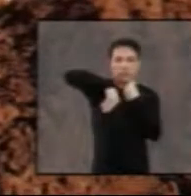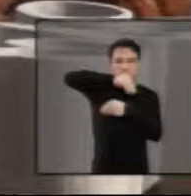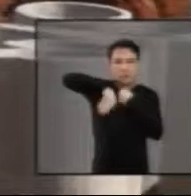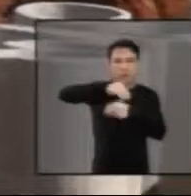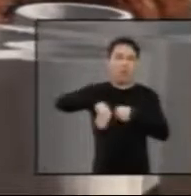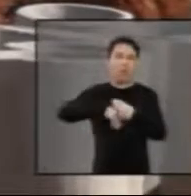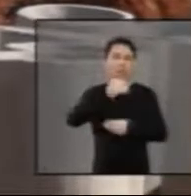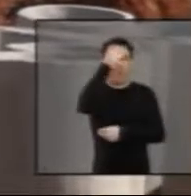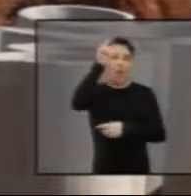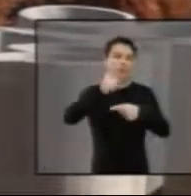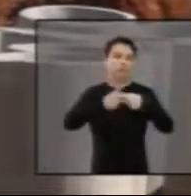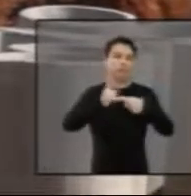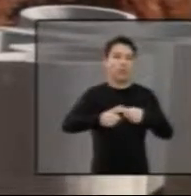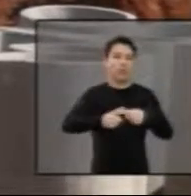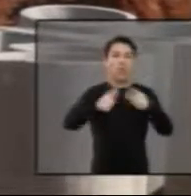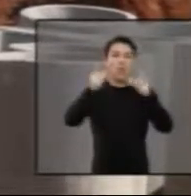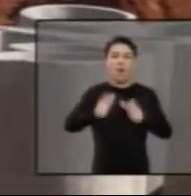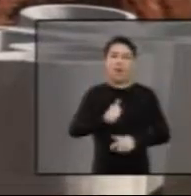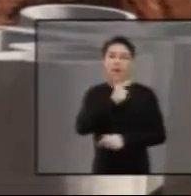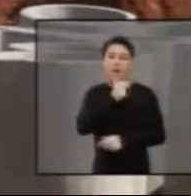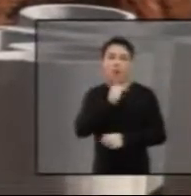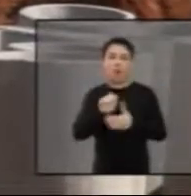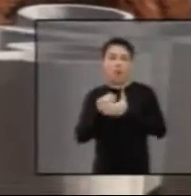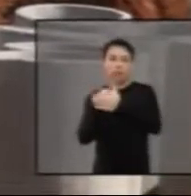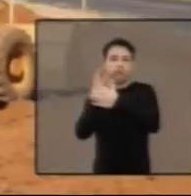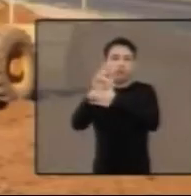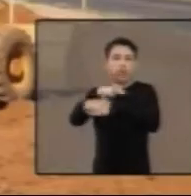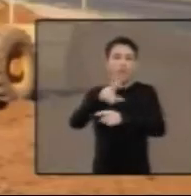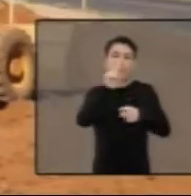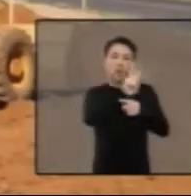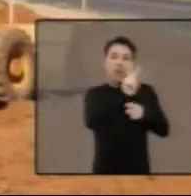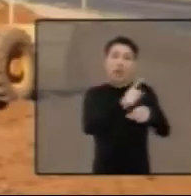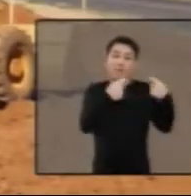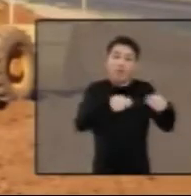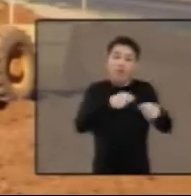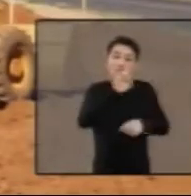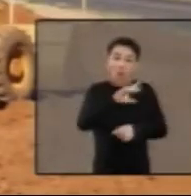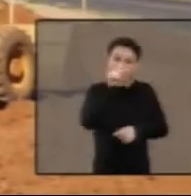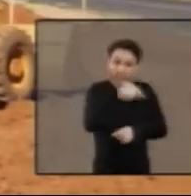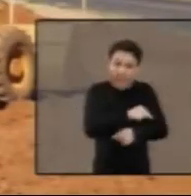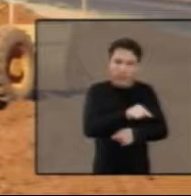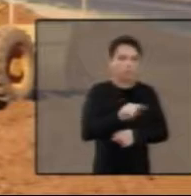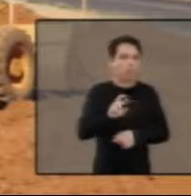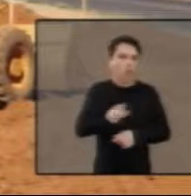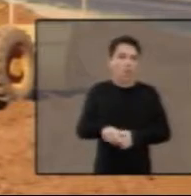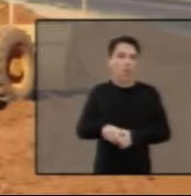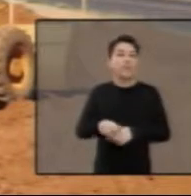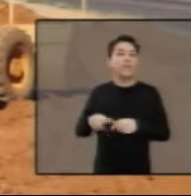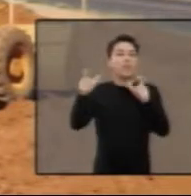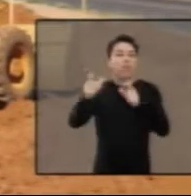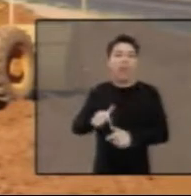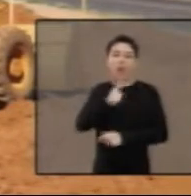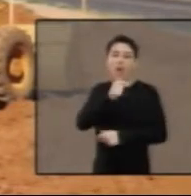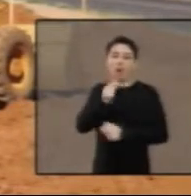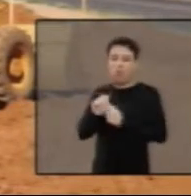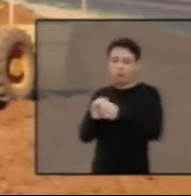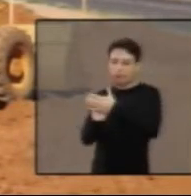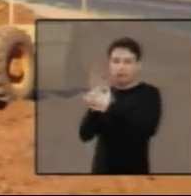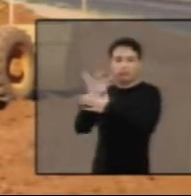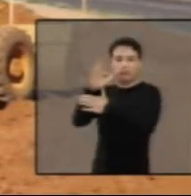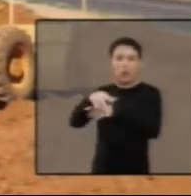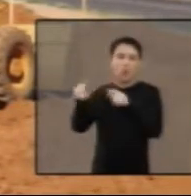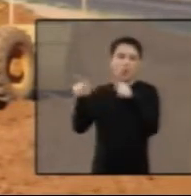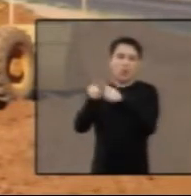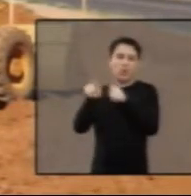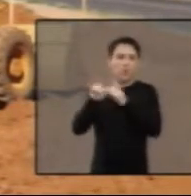necessitando, e deixar de afetar o Corre do Cupim, principalmente a nascente, porque nós temos que cada vez mais preservar